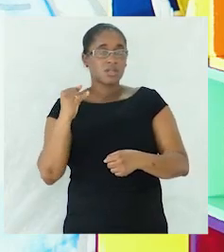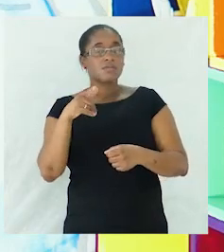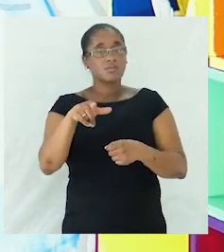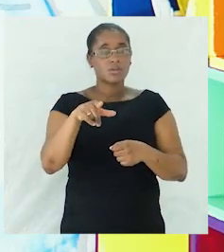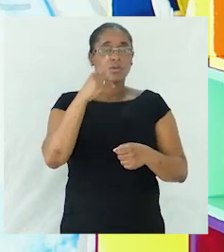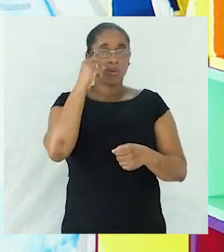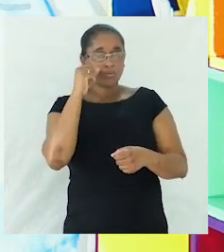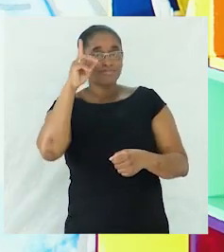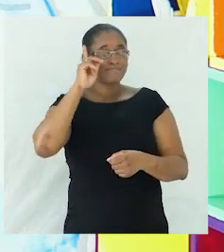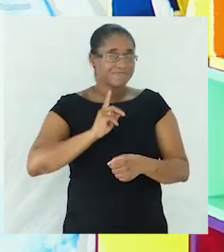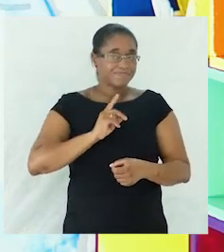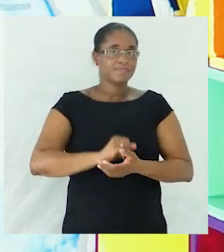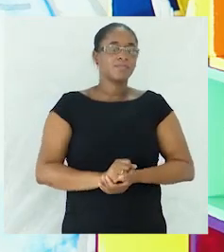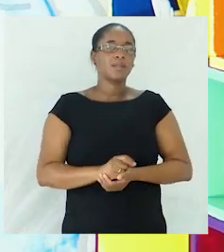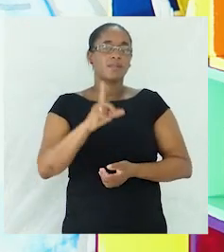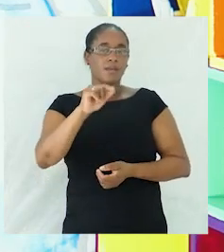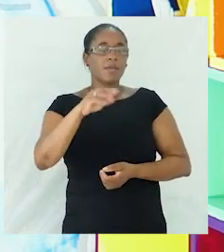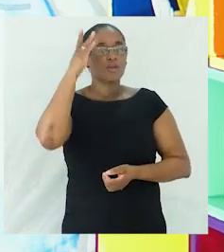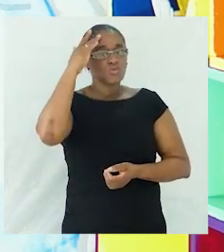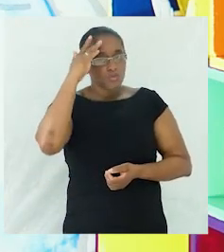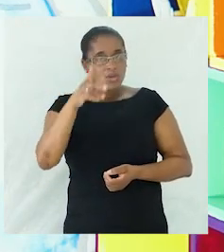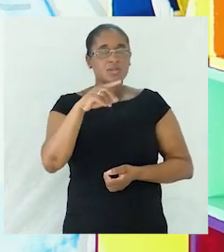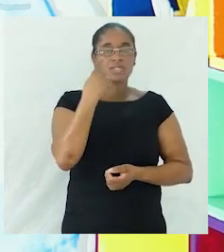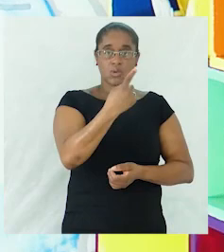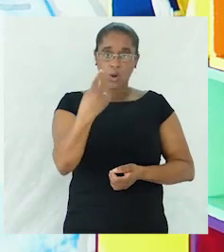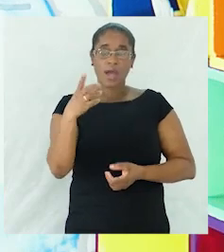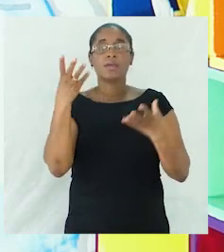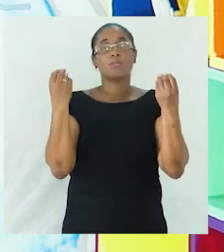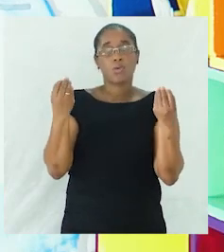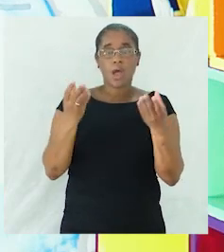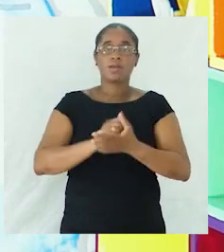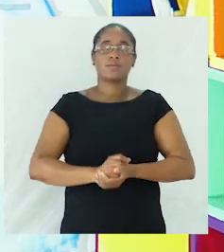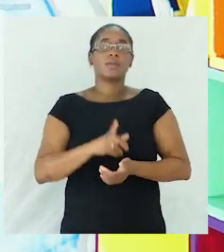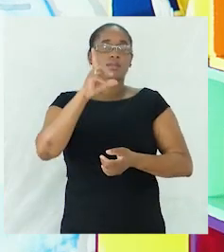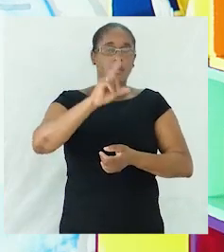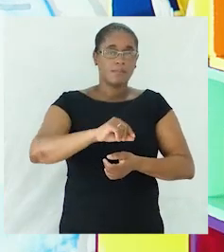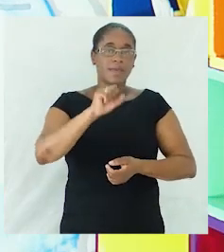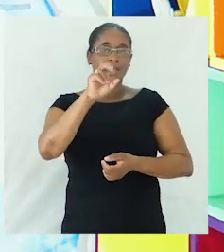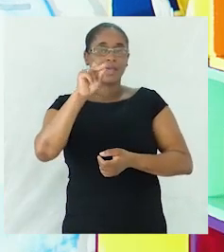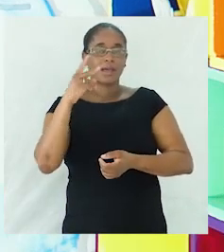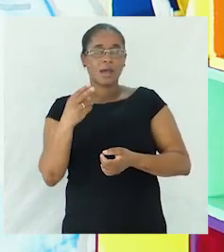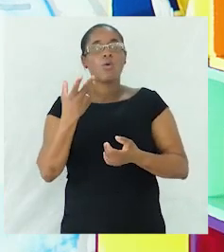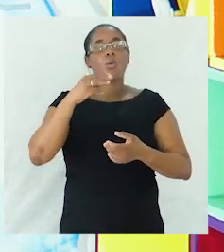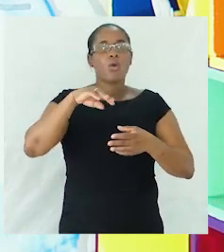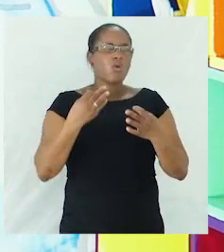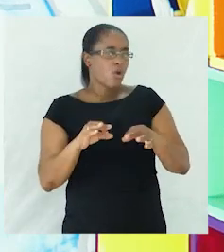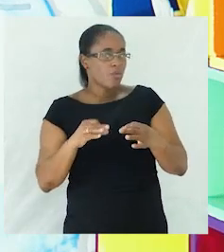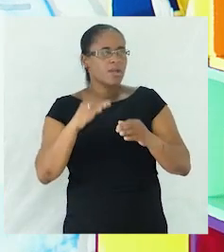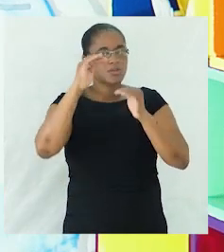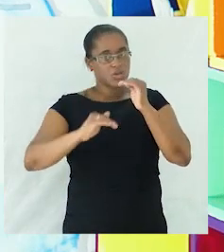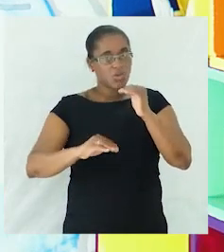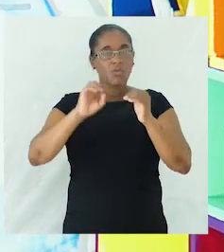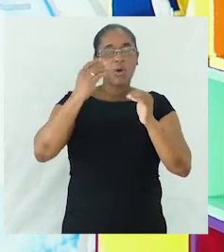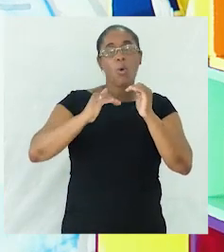feminino também se flexionam em número singular e plural e também em graus normal diminutivo